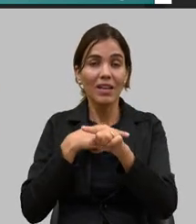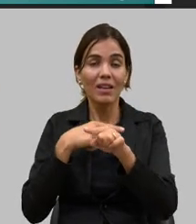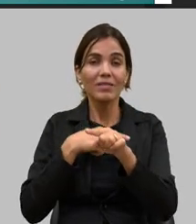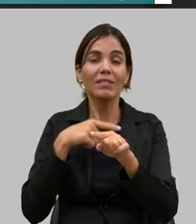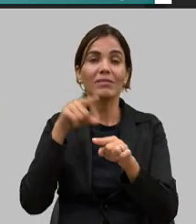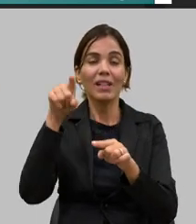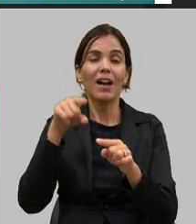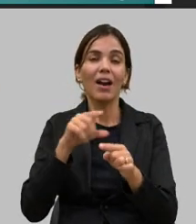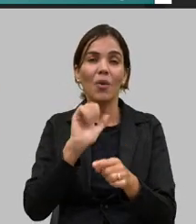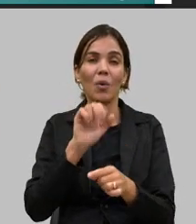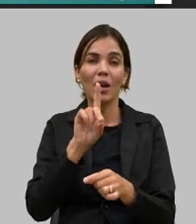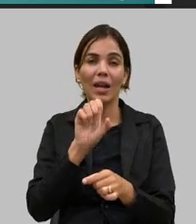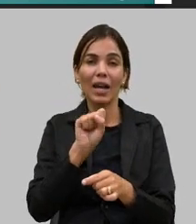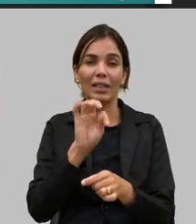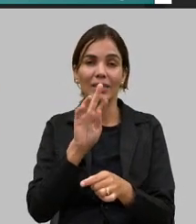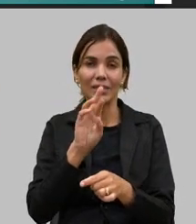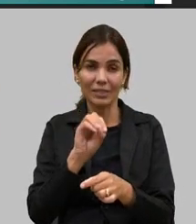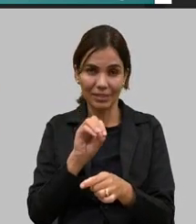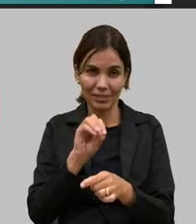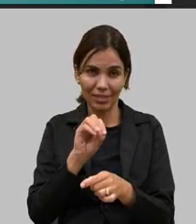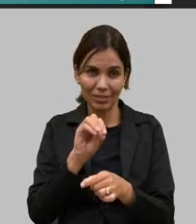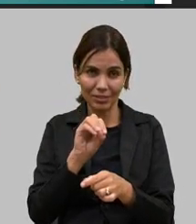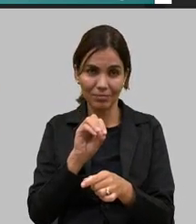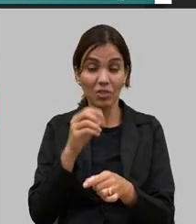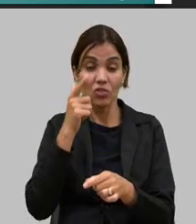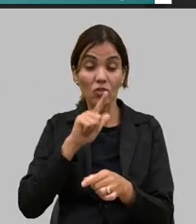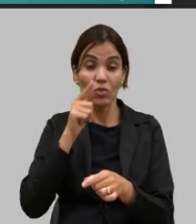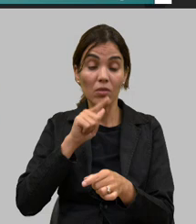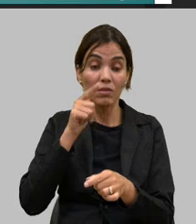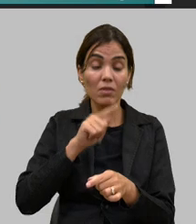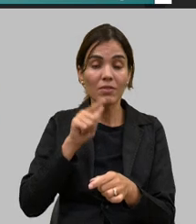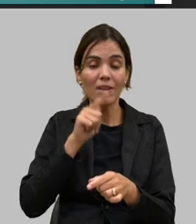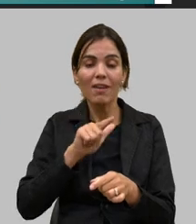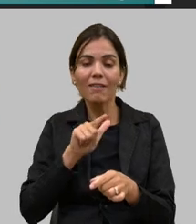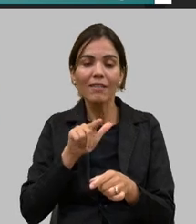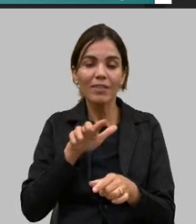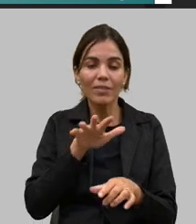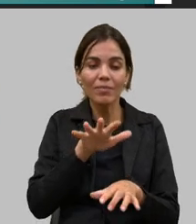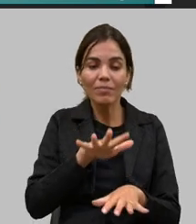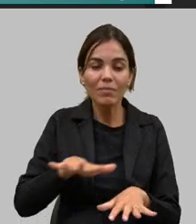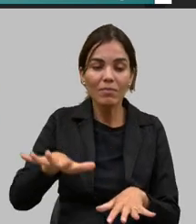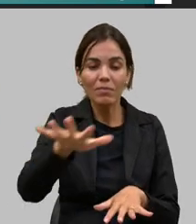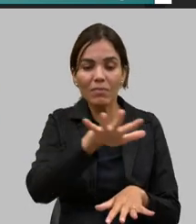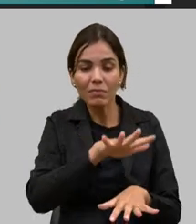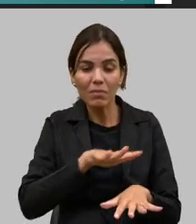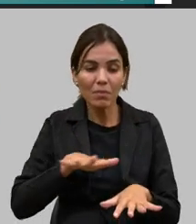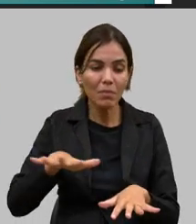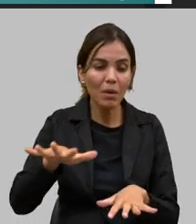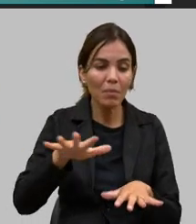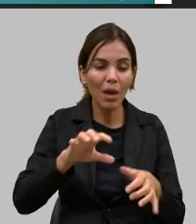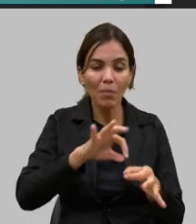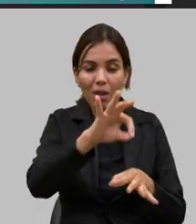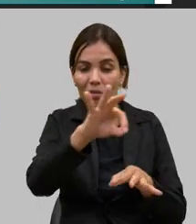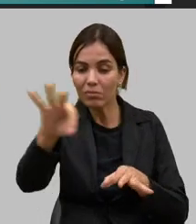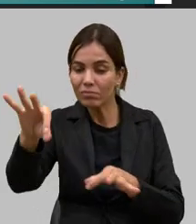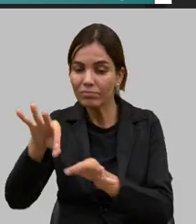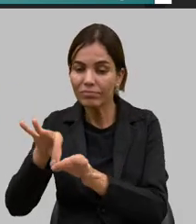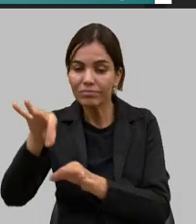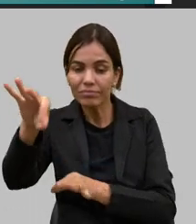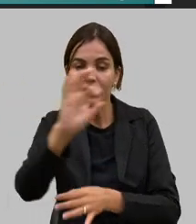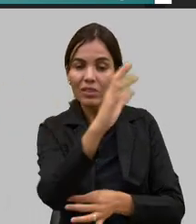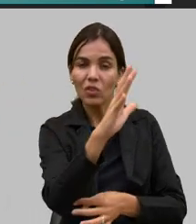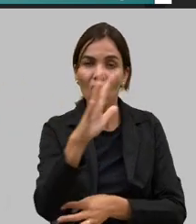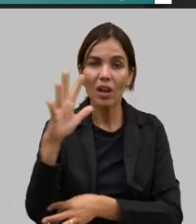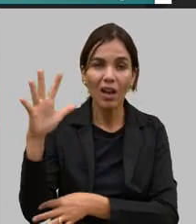rurais e aí nós conseguimos fazer o mapeamento do parque cafeiro do parque da plantia de soja das florestas